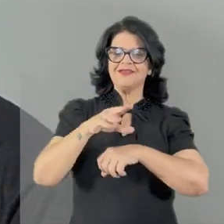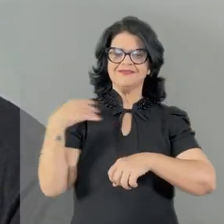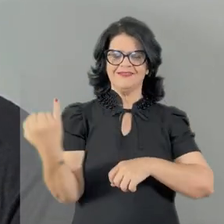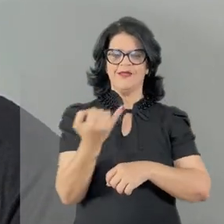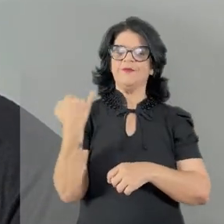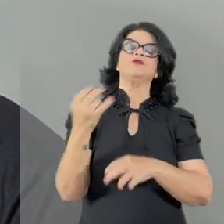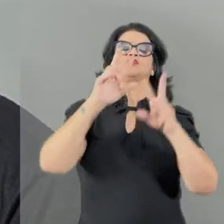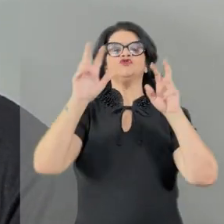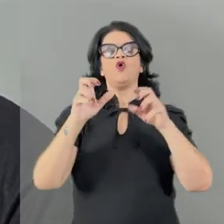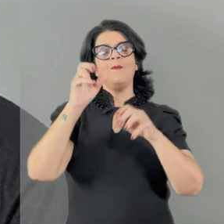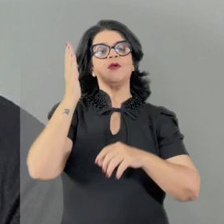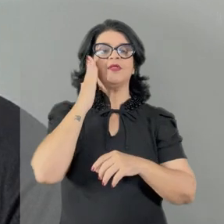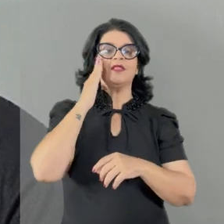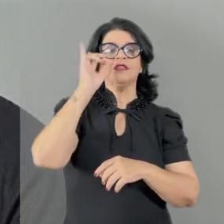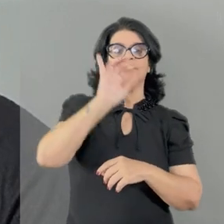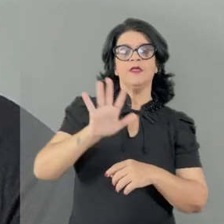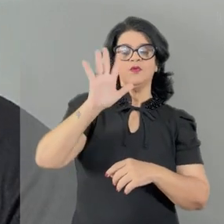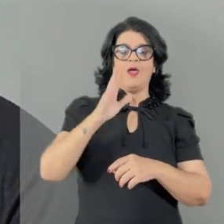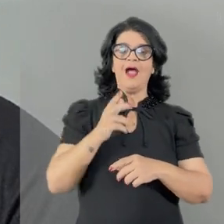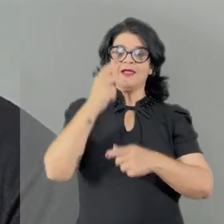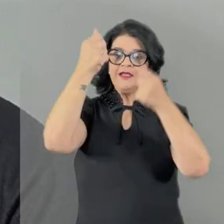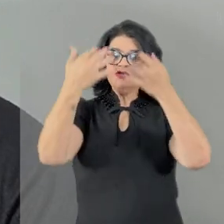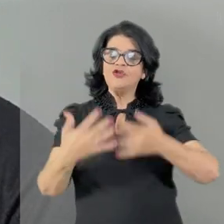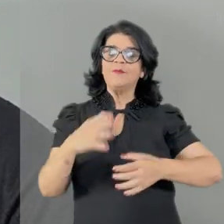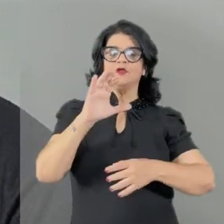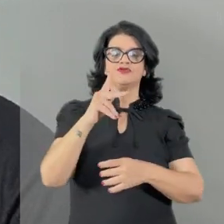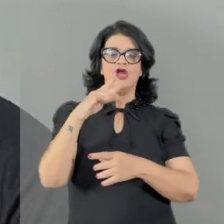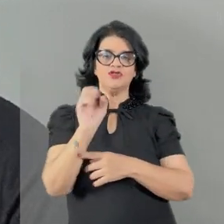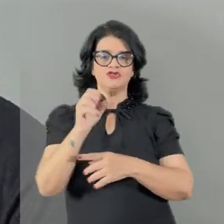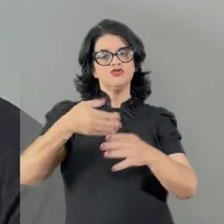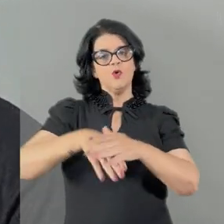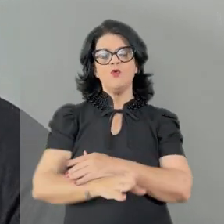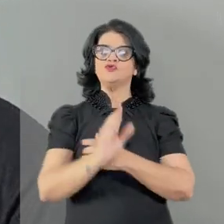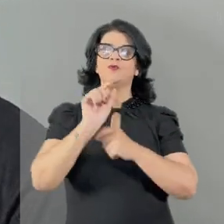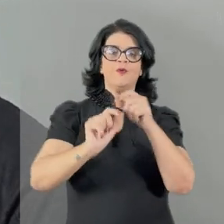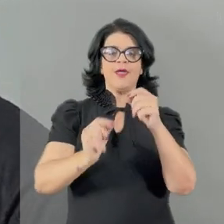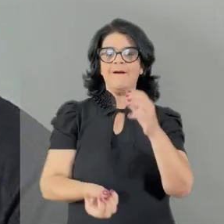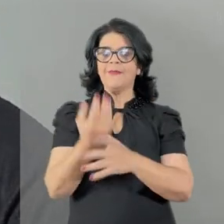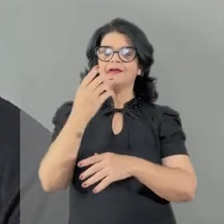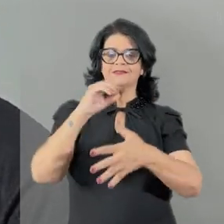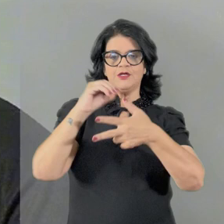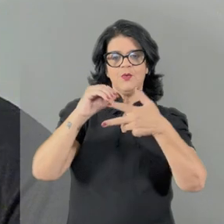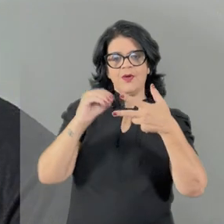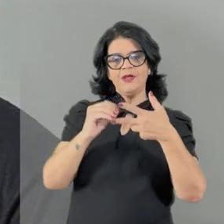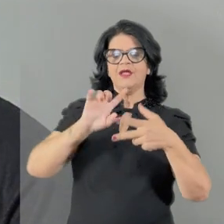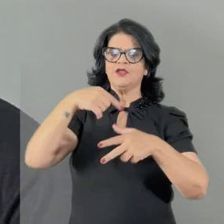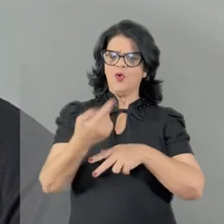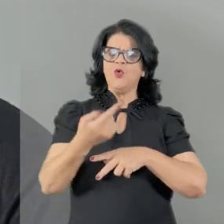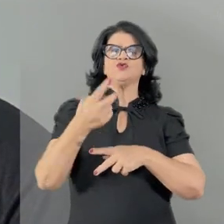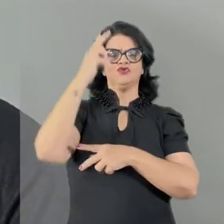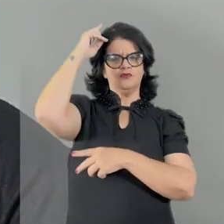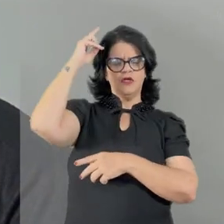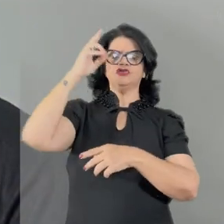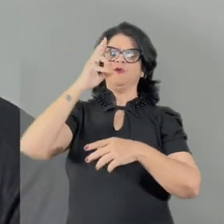importante sobre a leitura de imagens, a que me refiro às charges que costumam aparecer nas questões de Enem e de outros